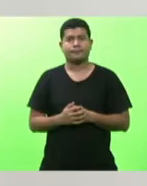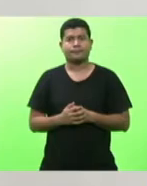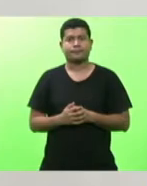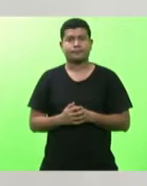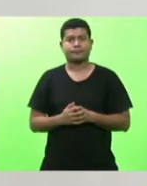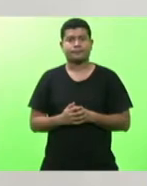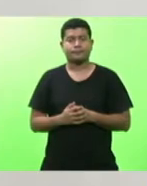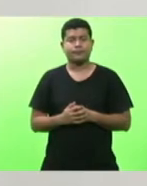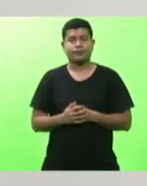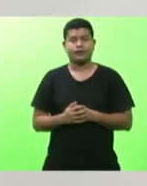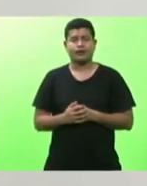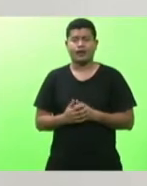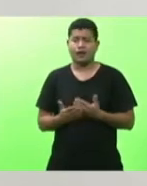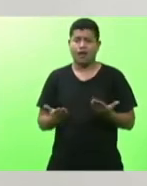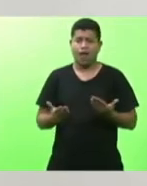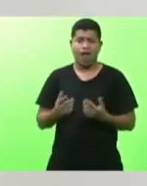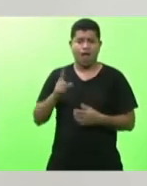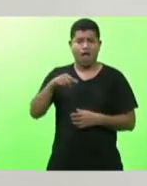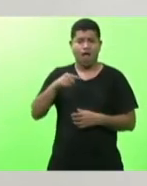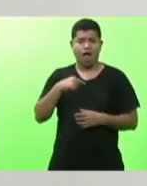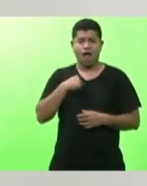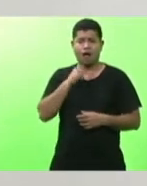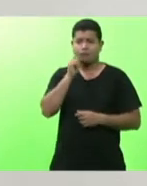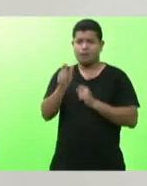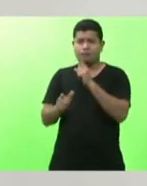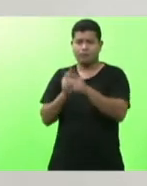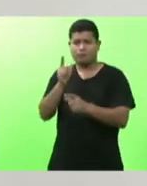não é uma crítica mas é uma constatação